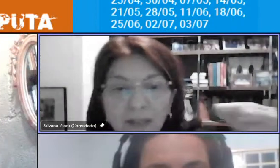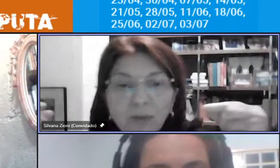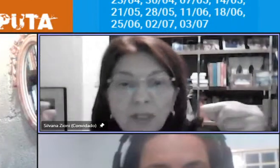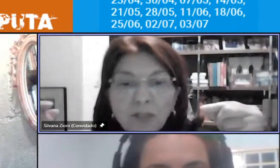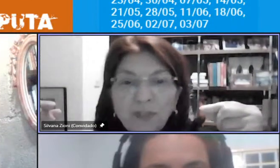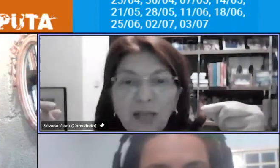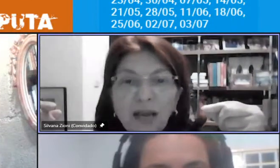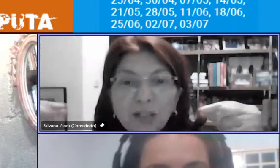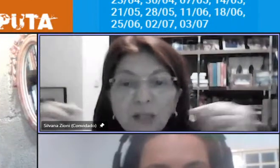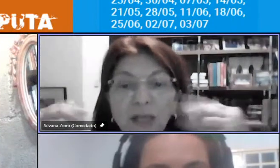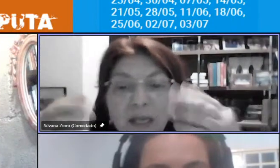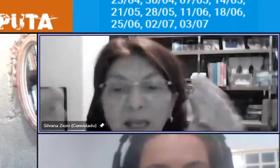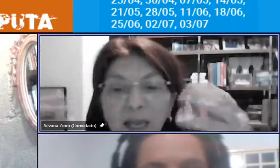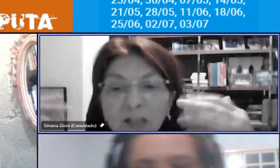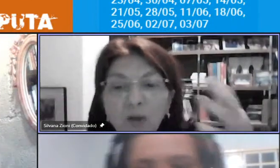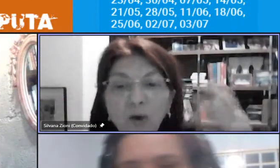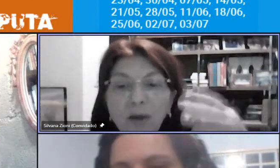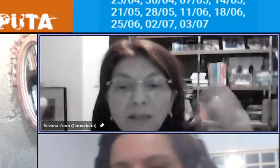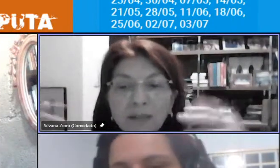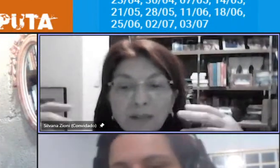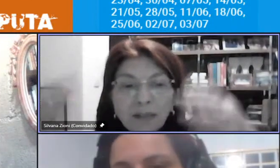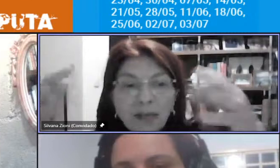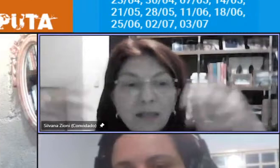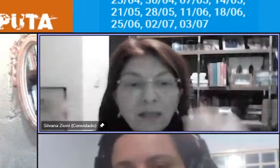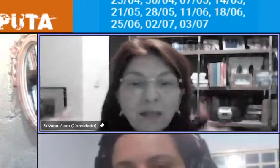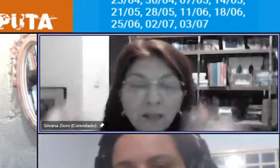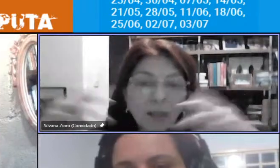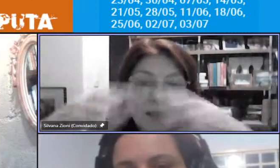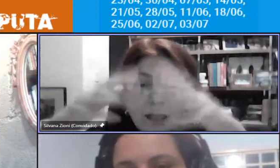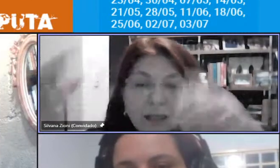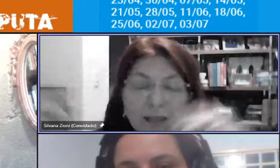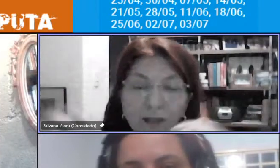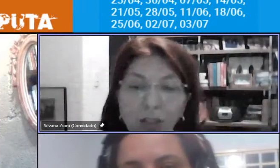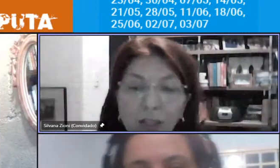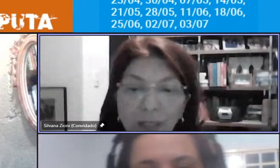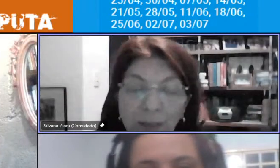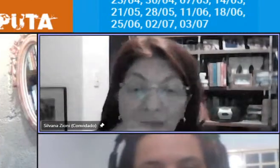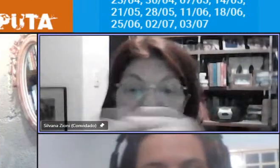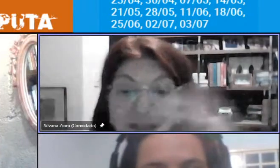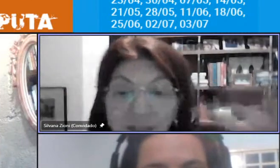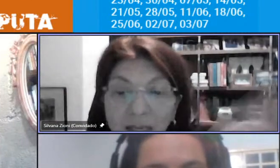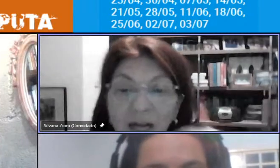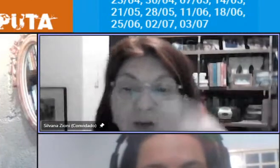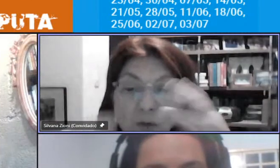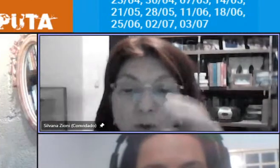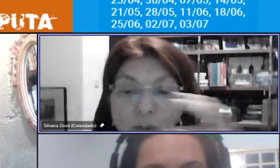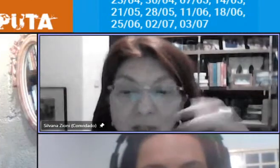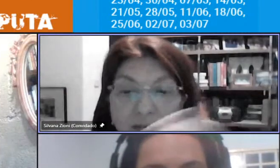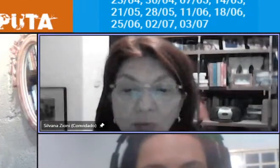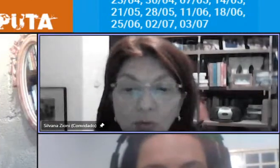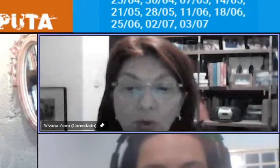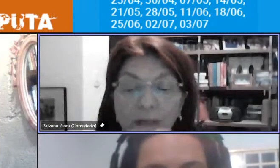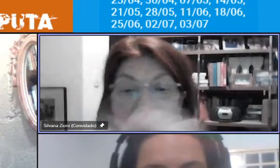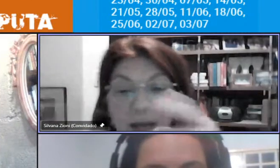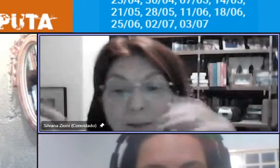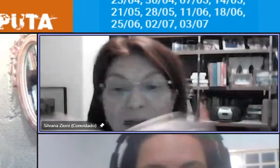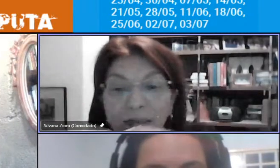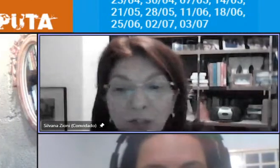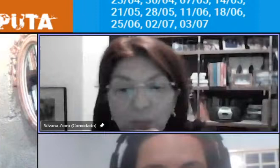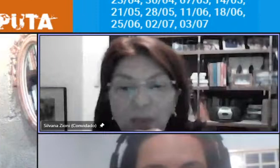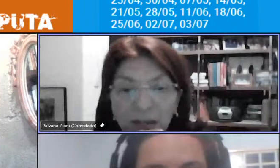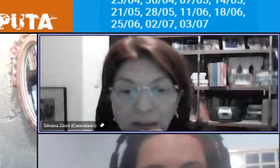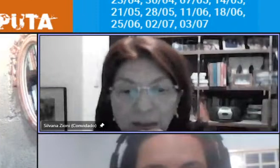concentração de atividade e regiões de habitação de outras funções